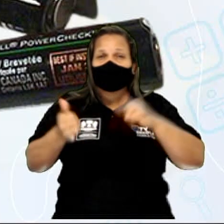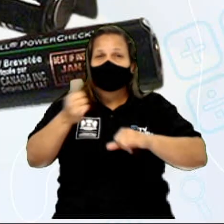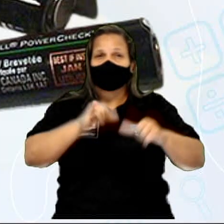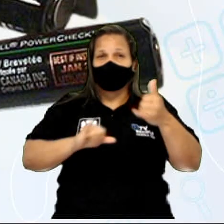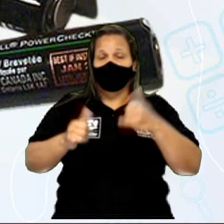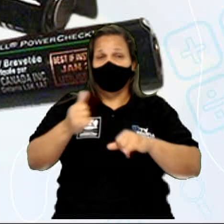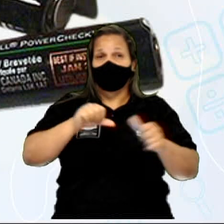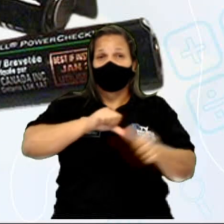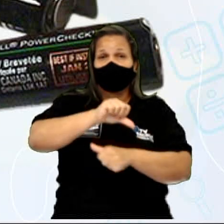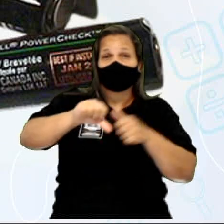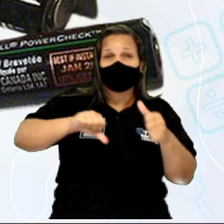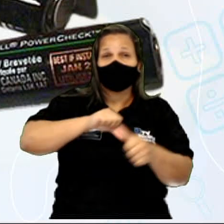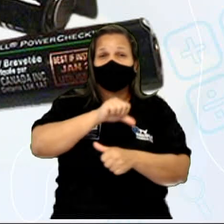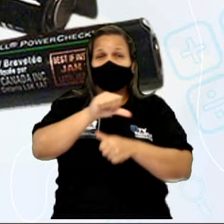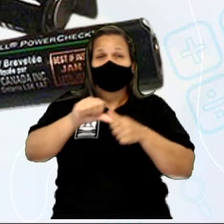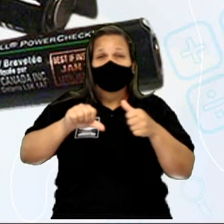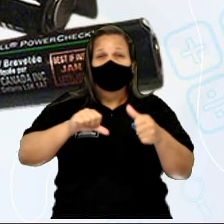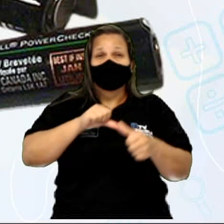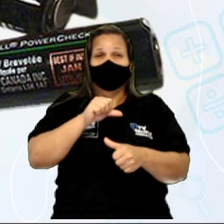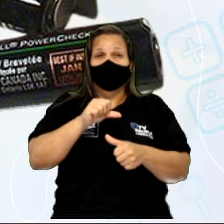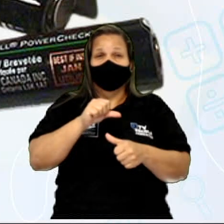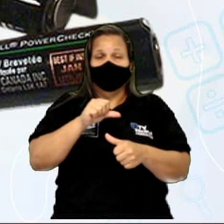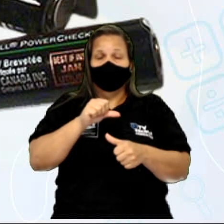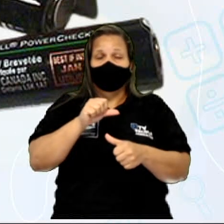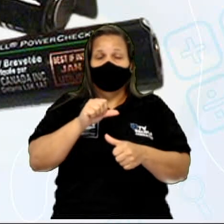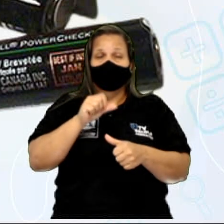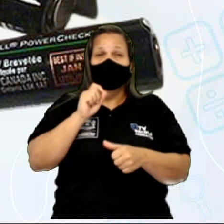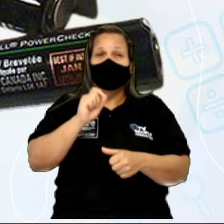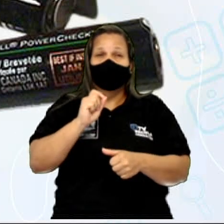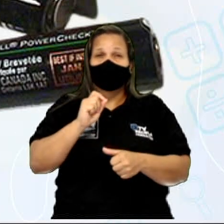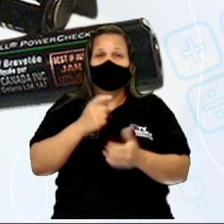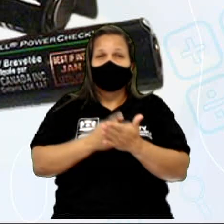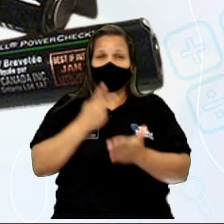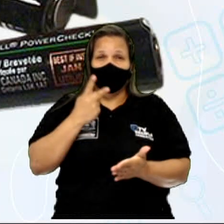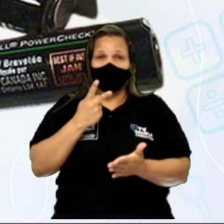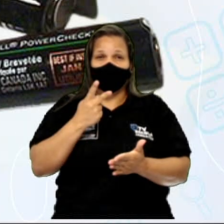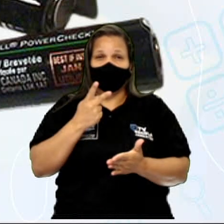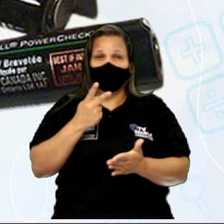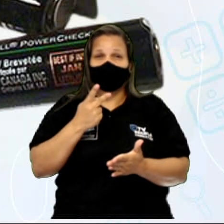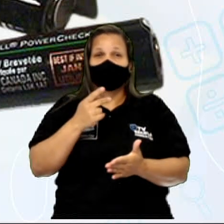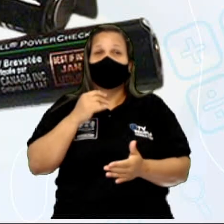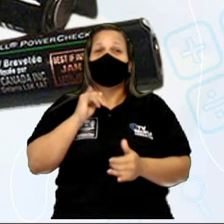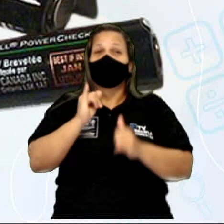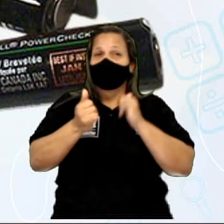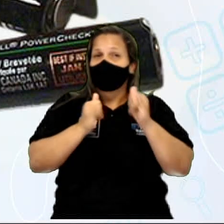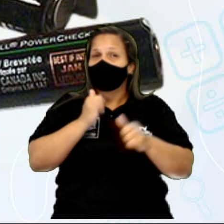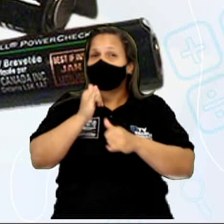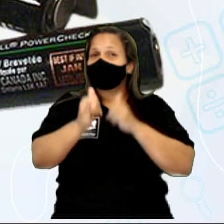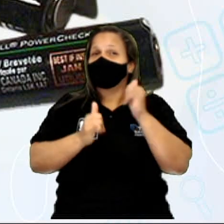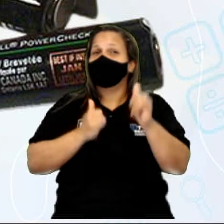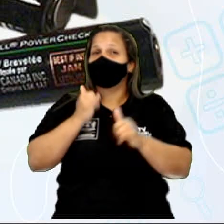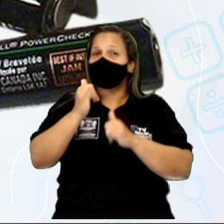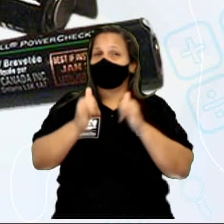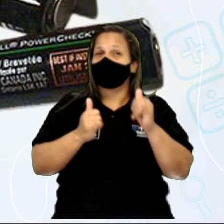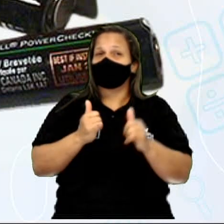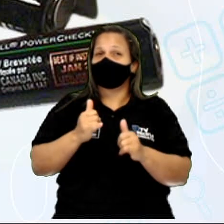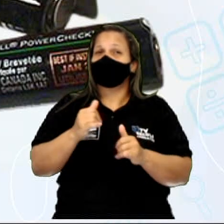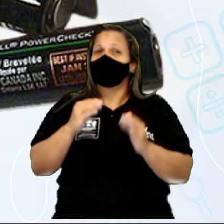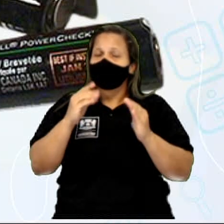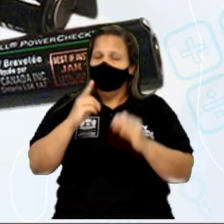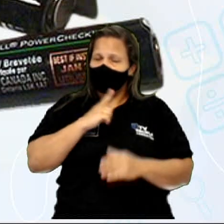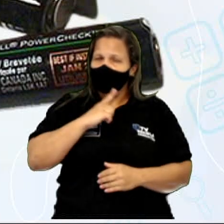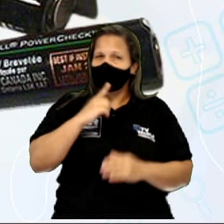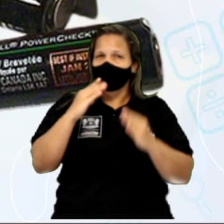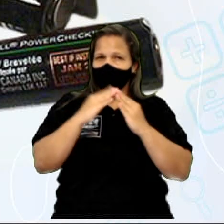transformam em eletricidade e é utilizado aí nos aparelhos eletrônicos que nós temos.